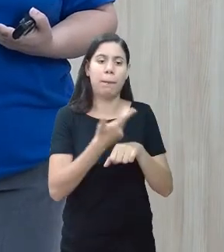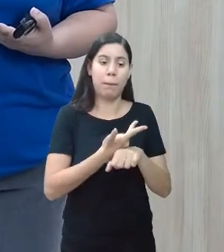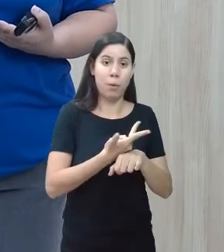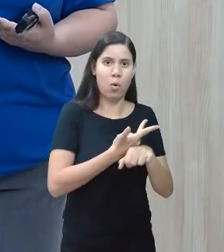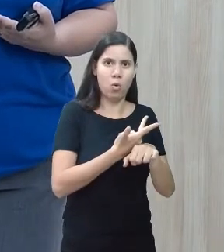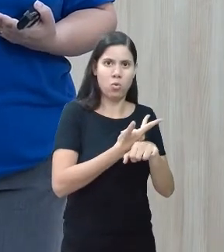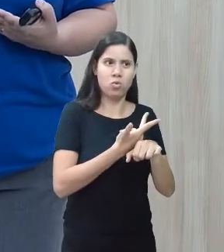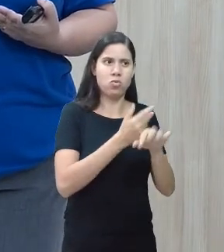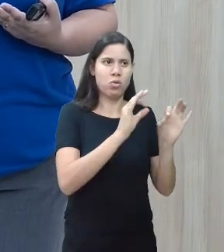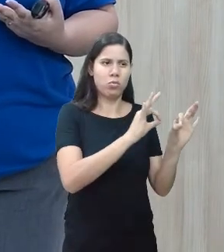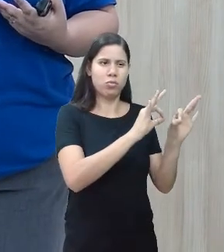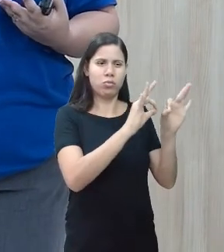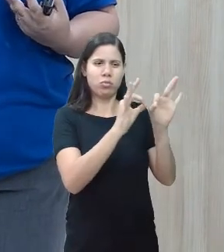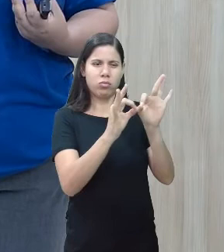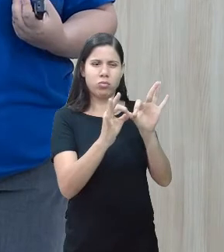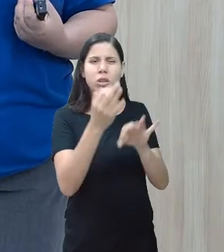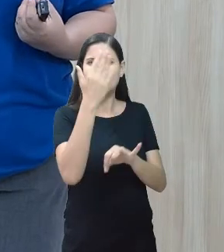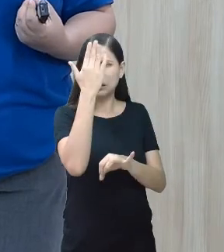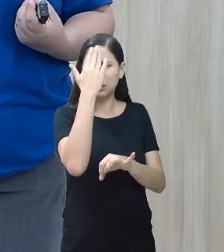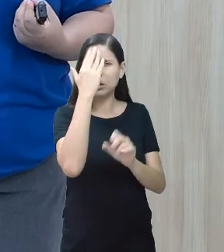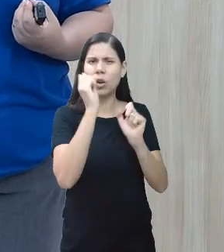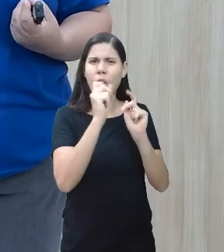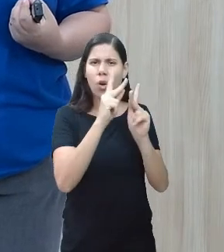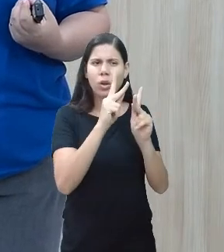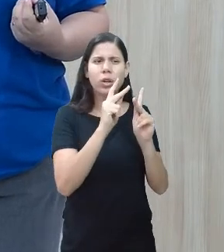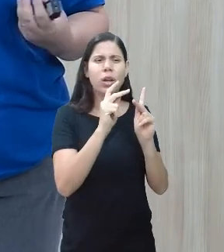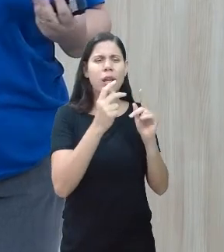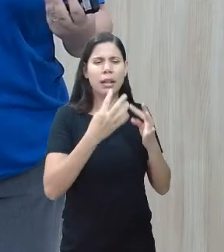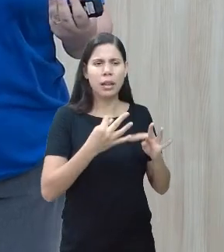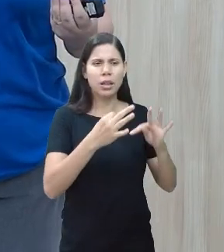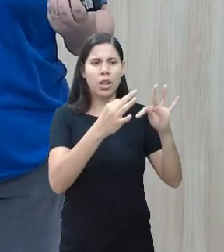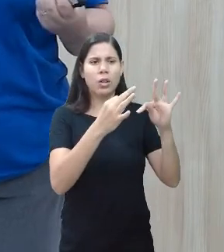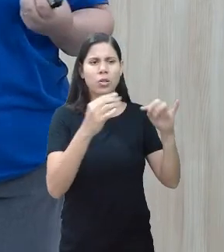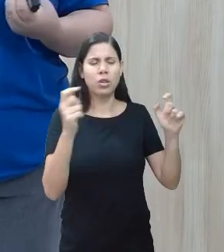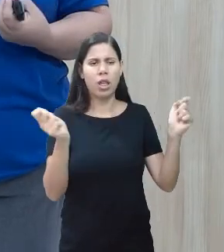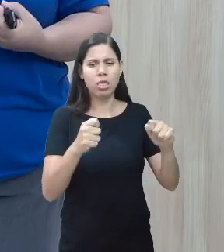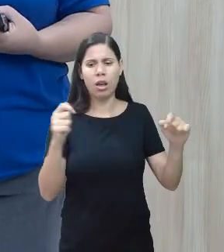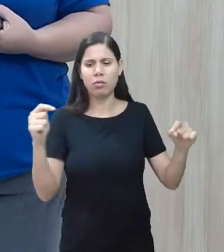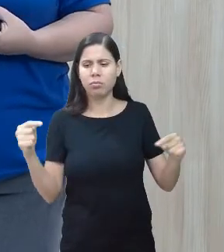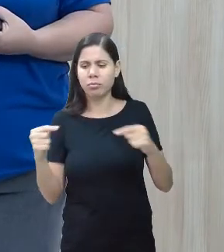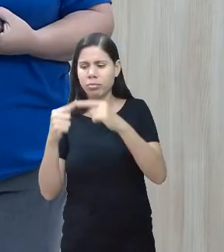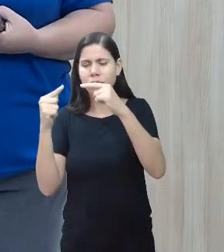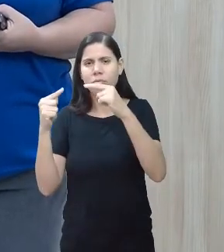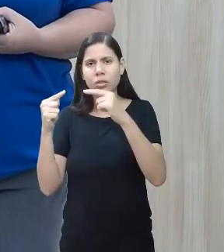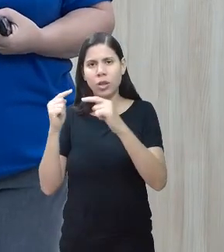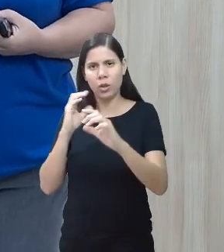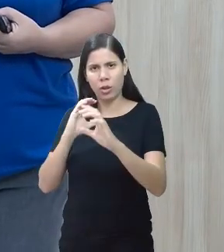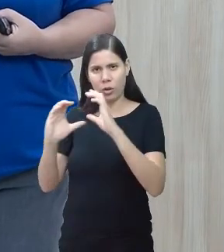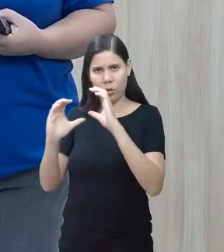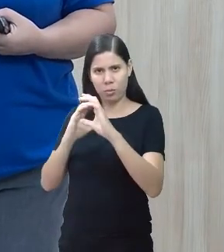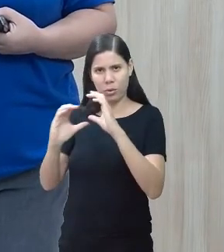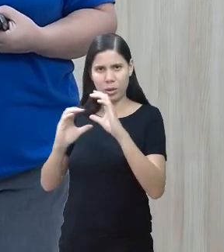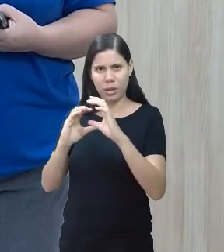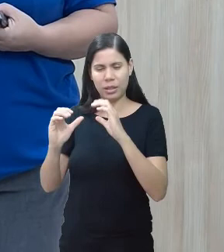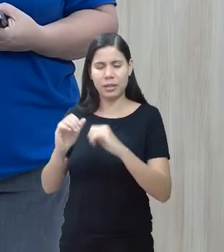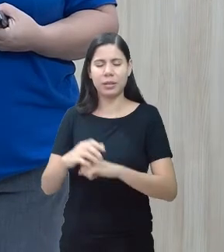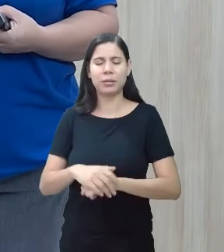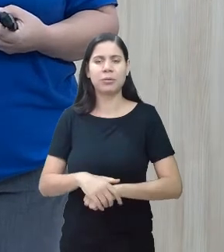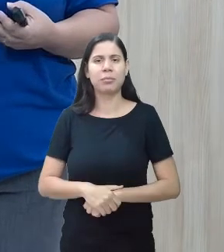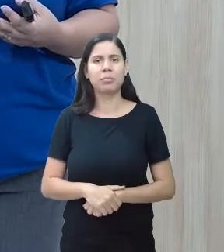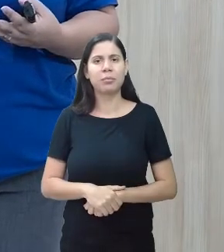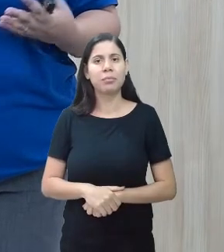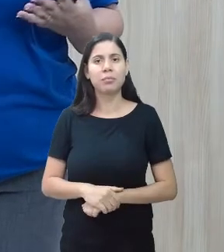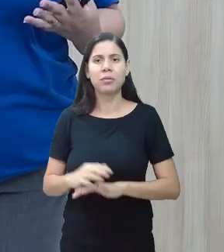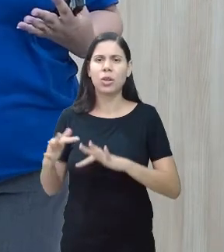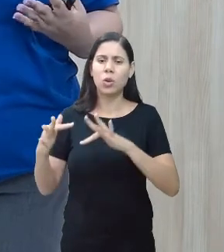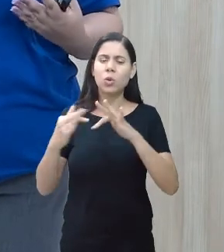assiste e vê o que da tecnologia assistiva pode ser utilizada também nessa comunicação alternativa.